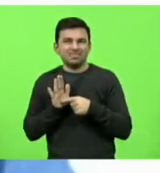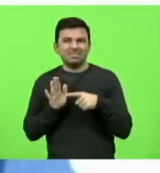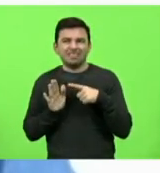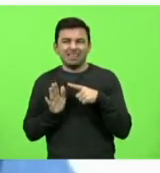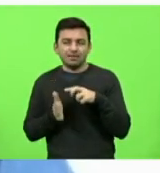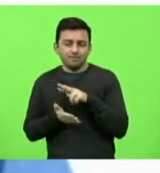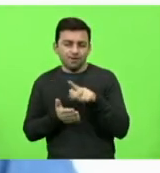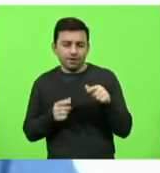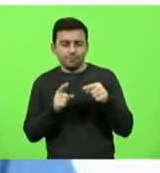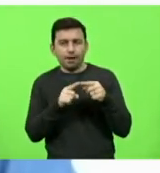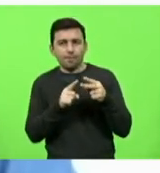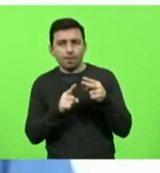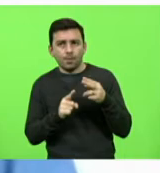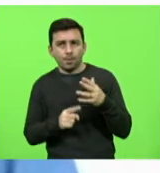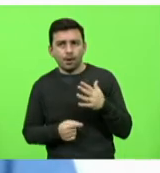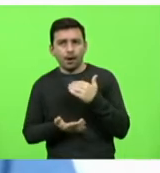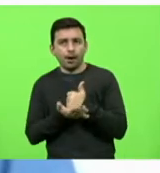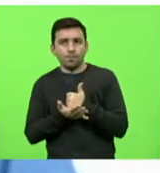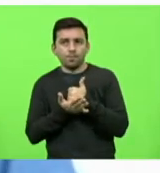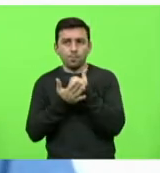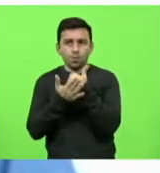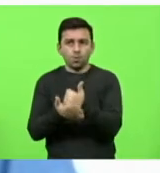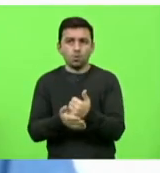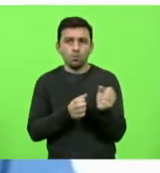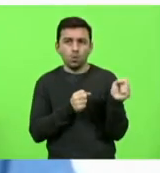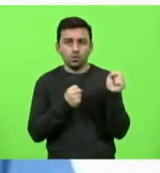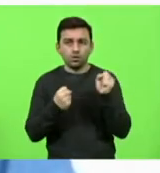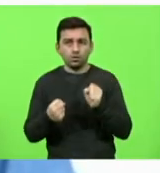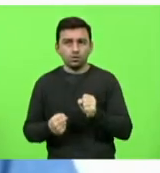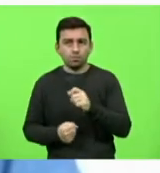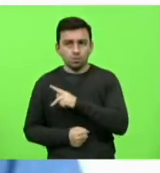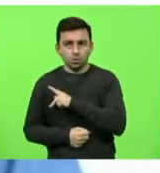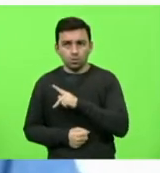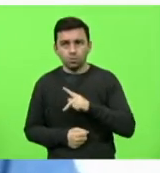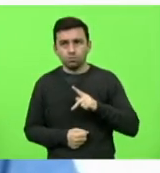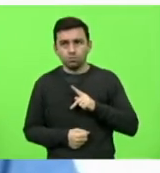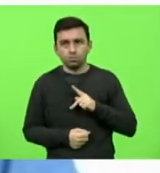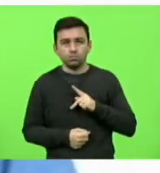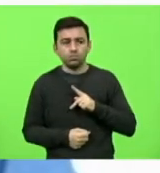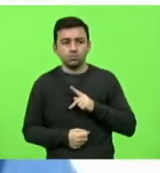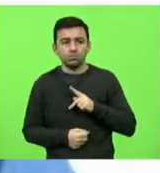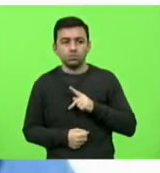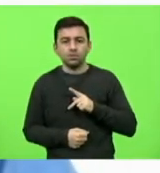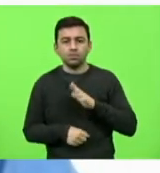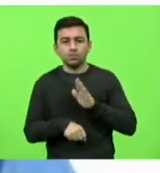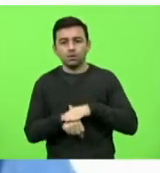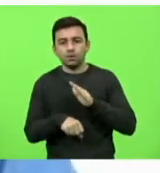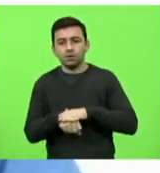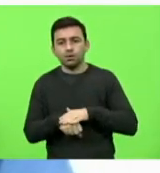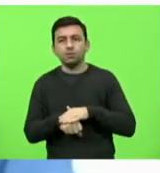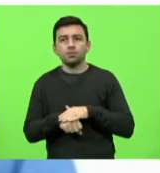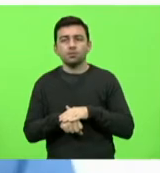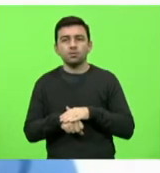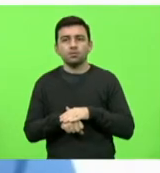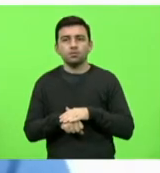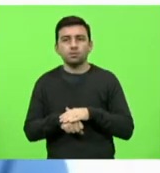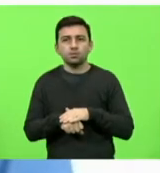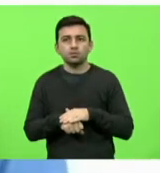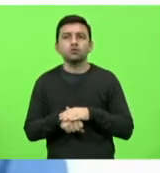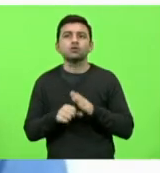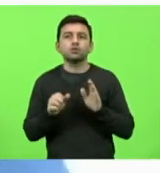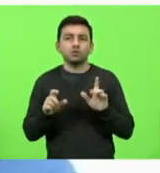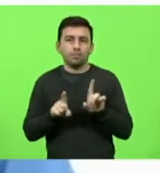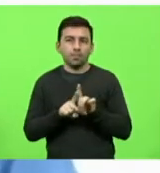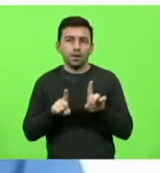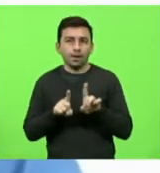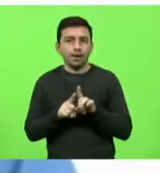critérios de apoio do poder público para essas ações. Até um cadastro